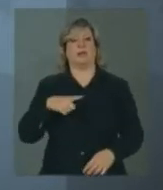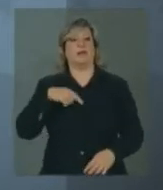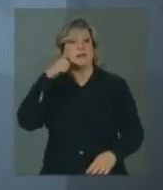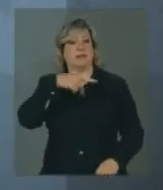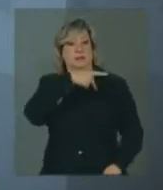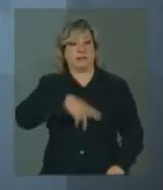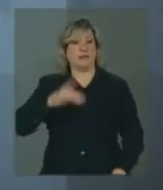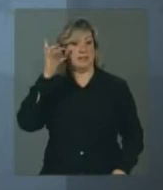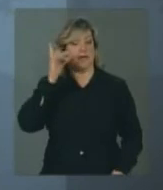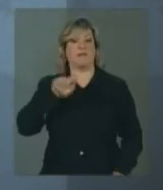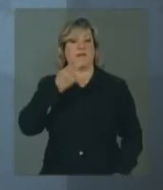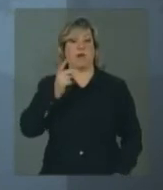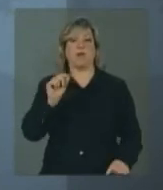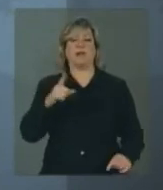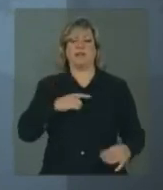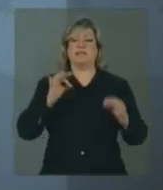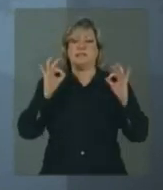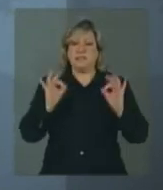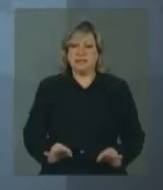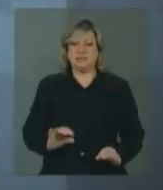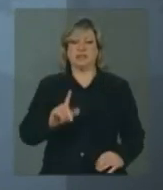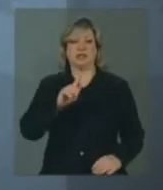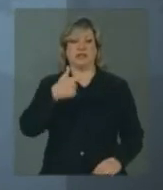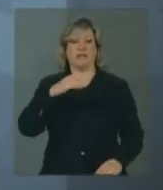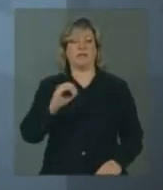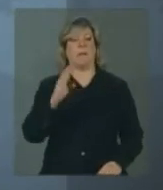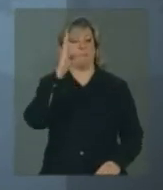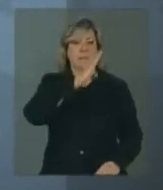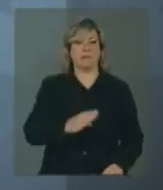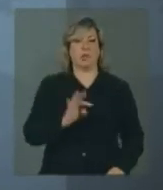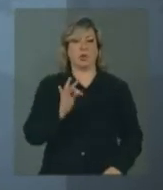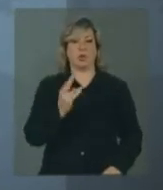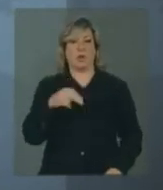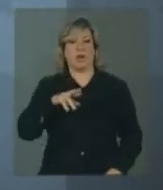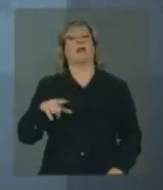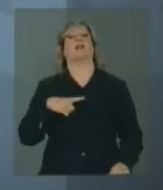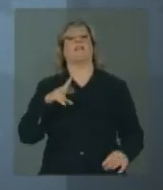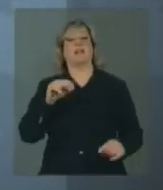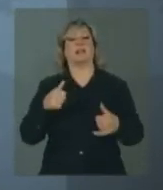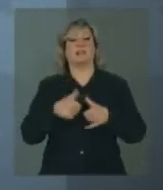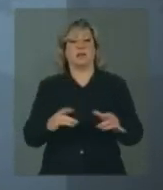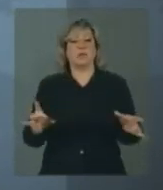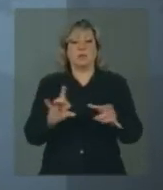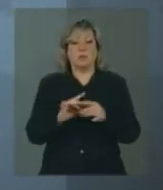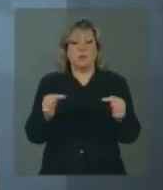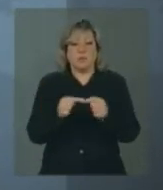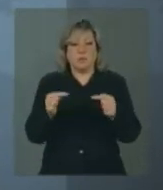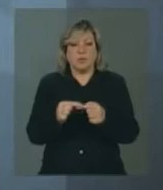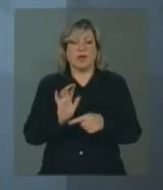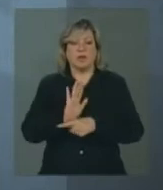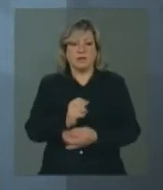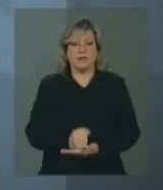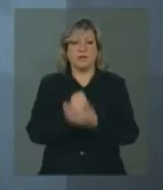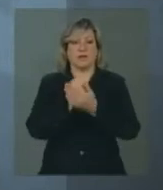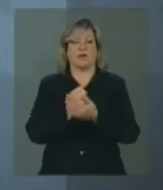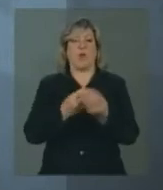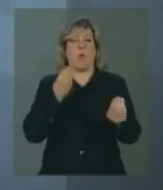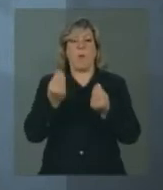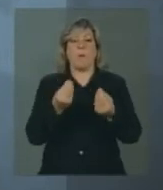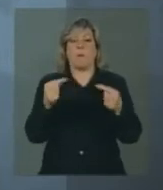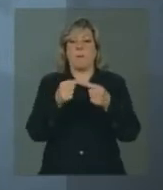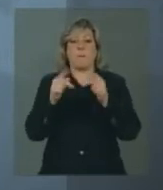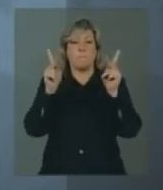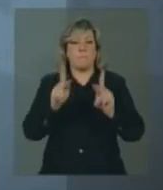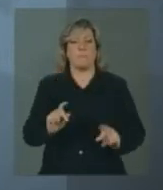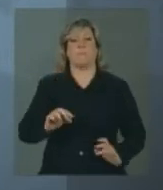presidenta disse ter certeza que no G20 Brasil e Turquia estarão em sintonia na defesa de uma situação mais harmoniosa